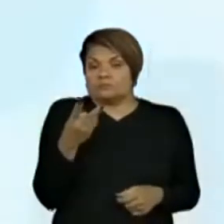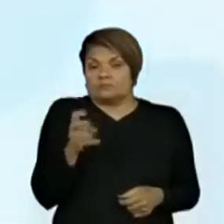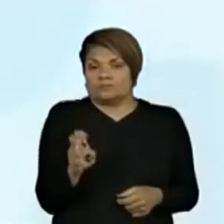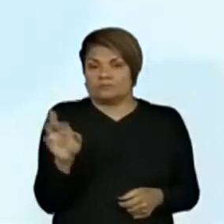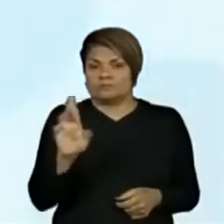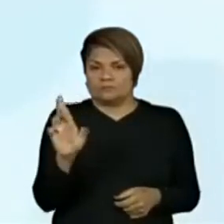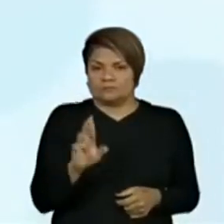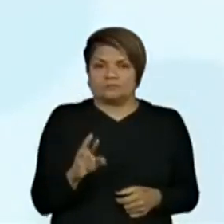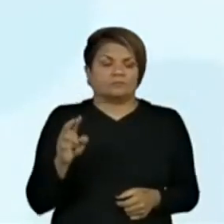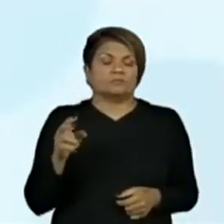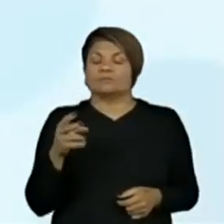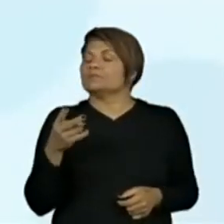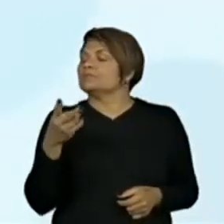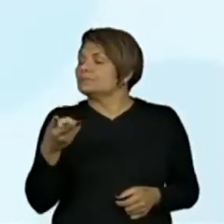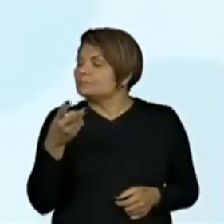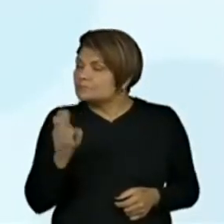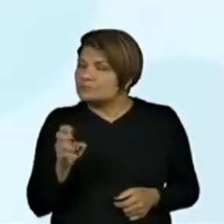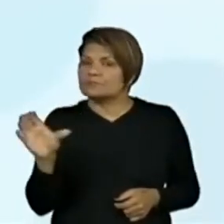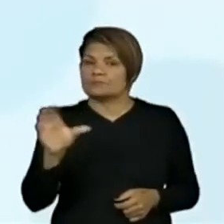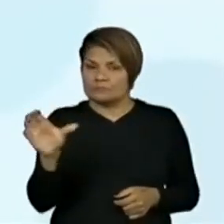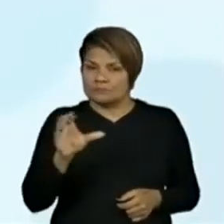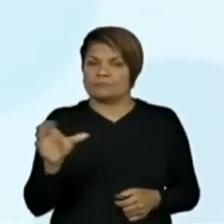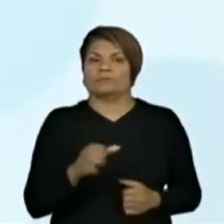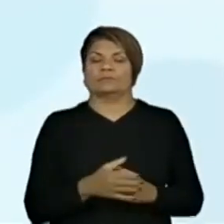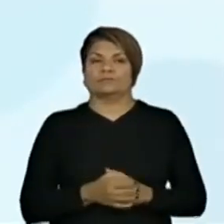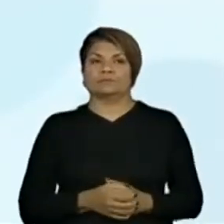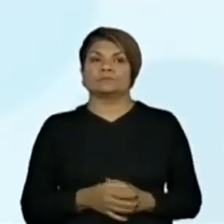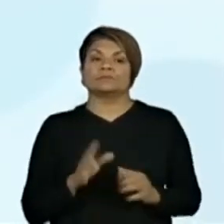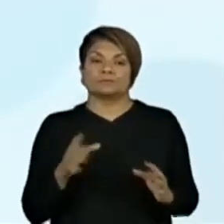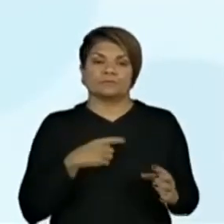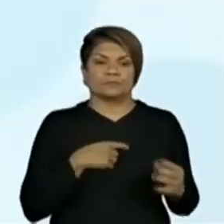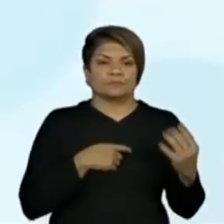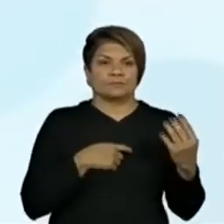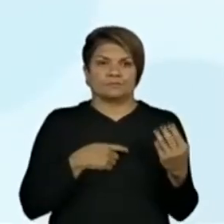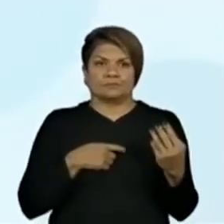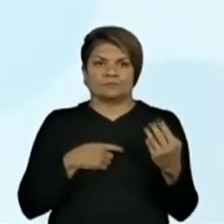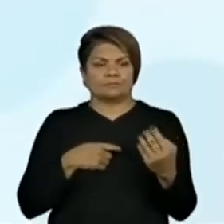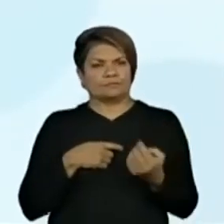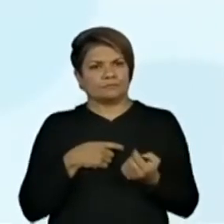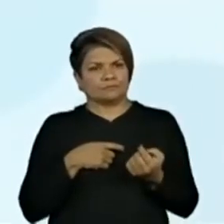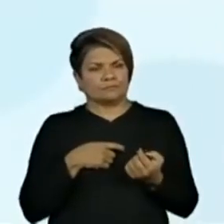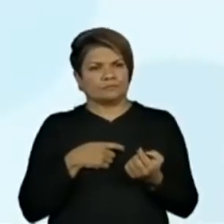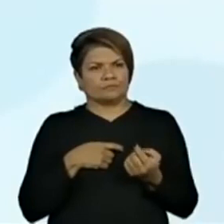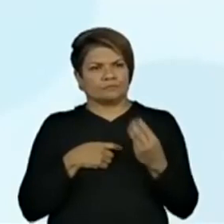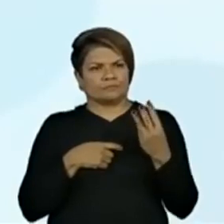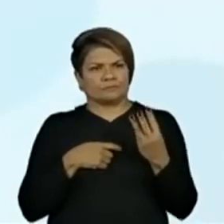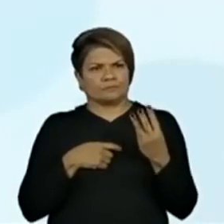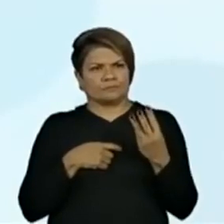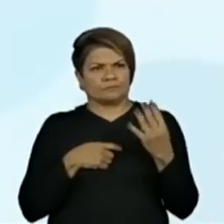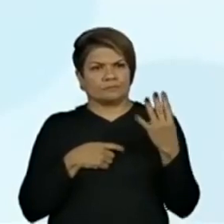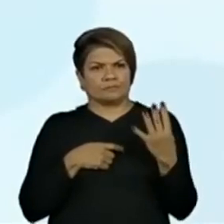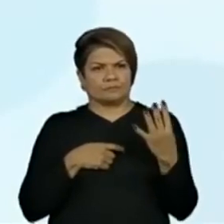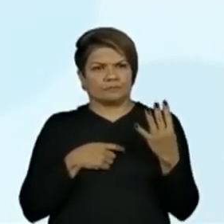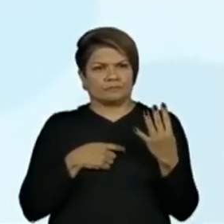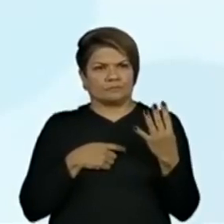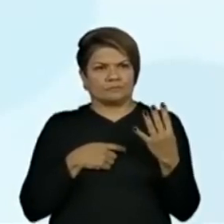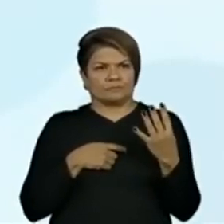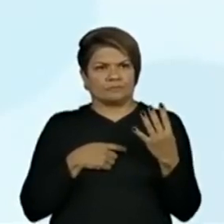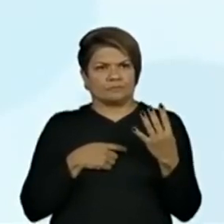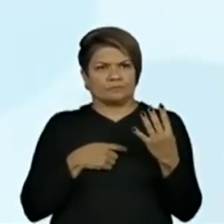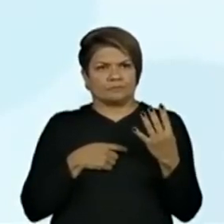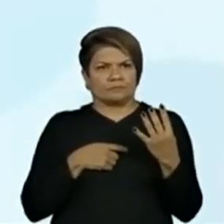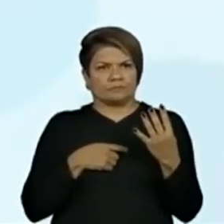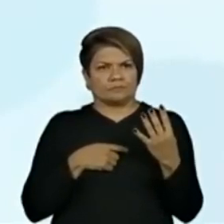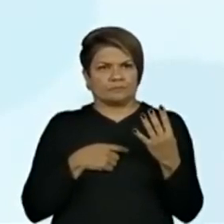75 centavos são três moedinhas dessas. 75 centavos são três